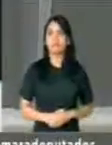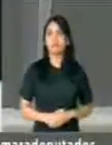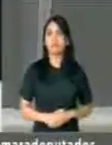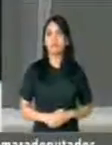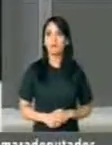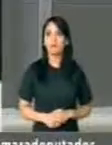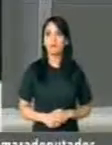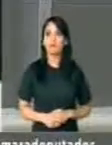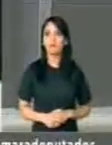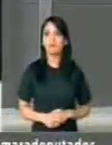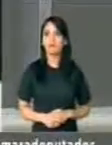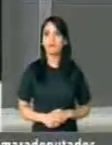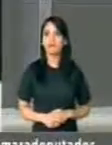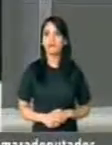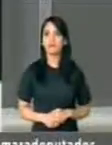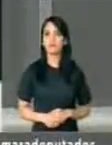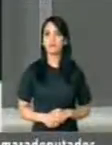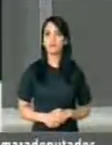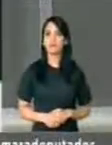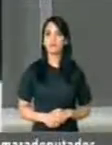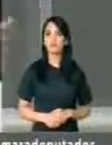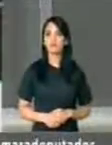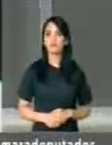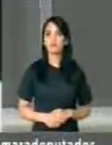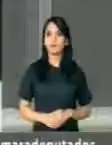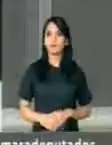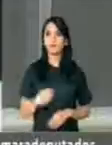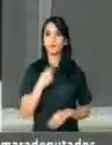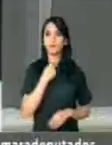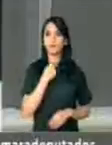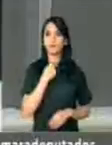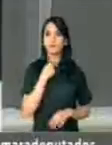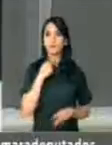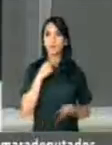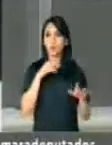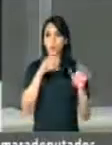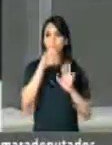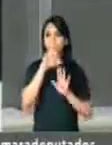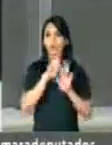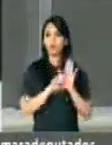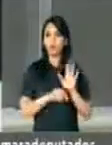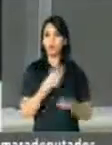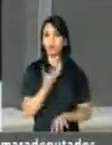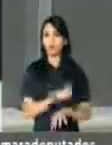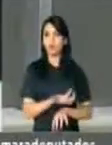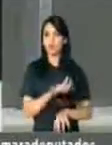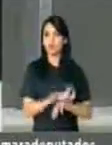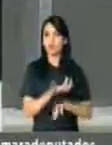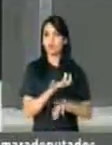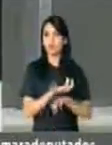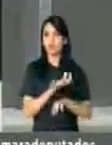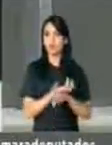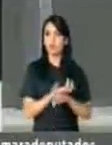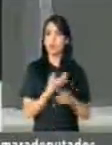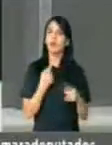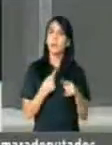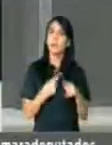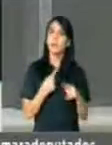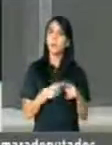rede não poderia jamais reduzir as disciplinas, porque elas vão